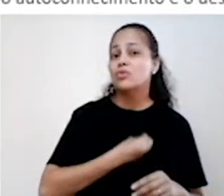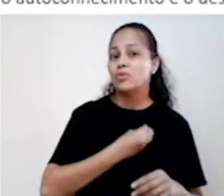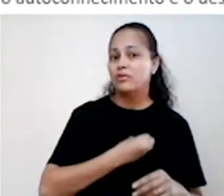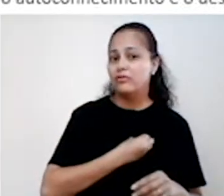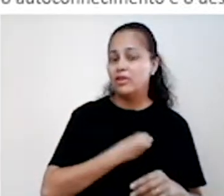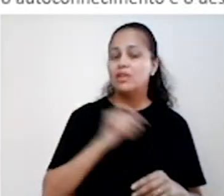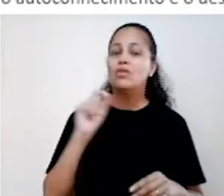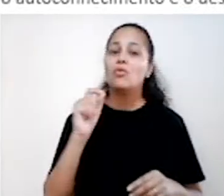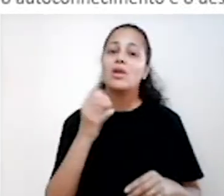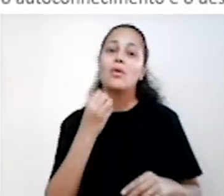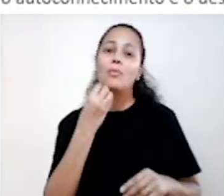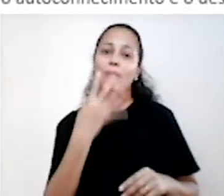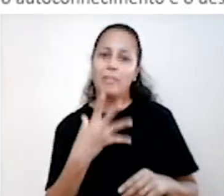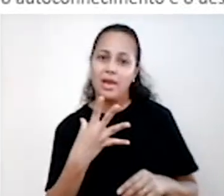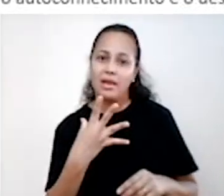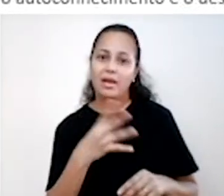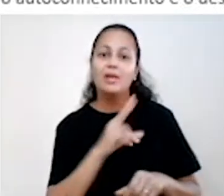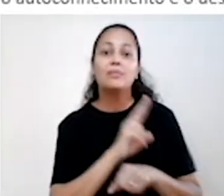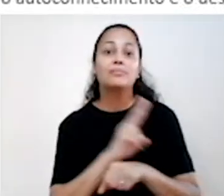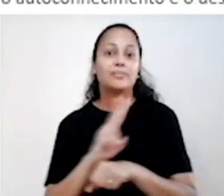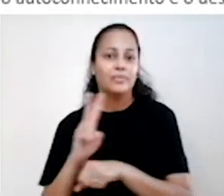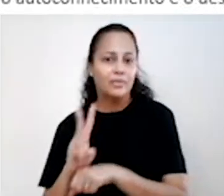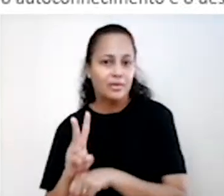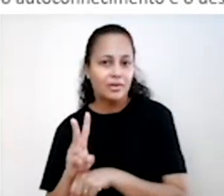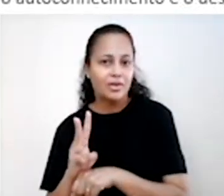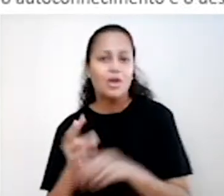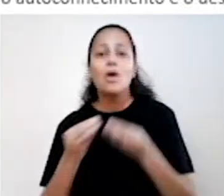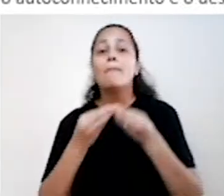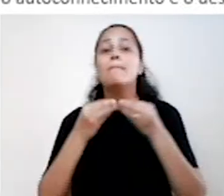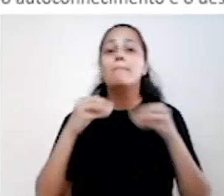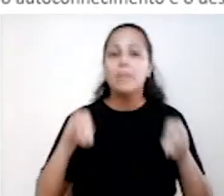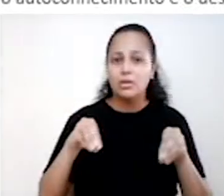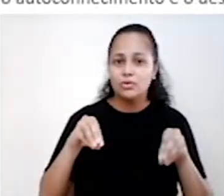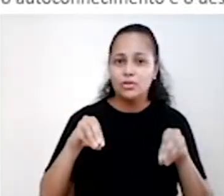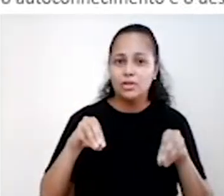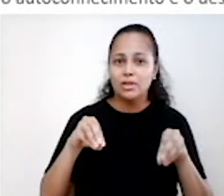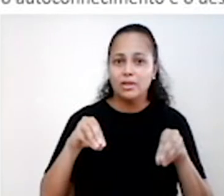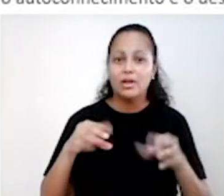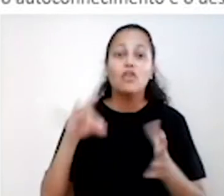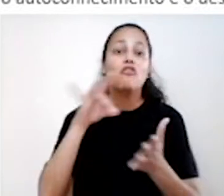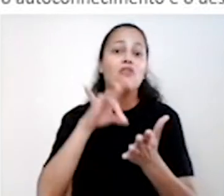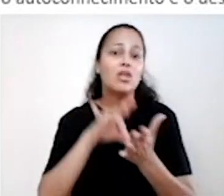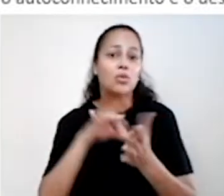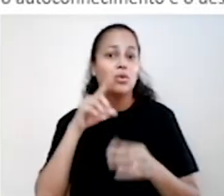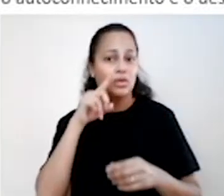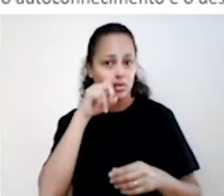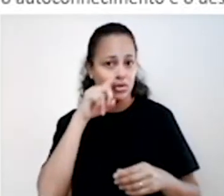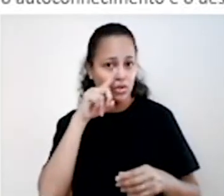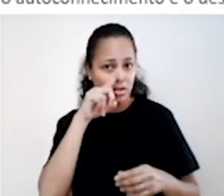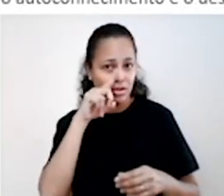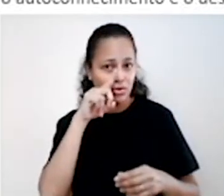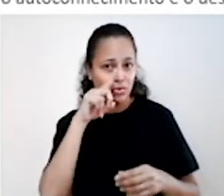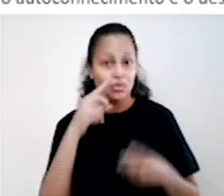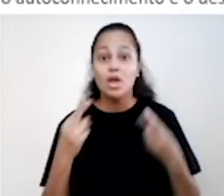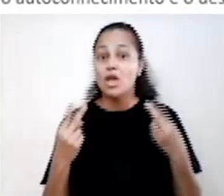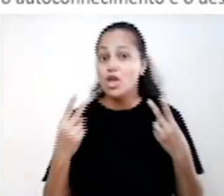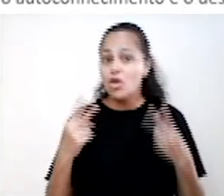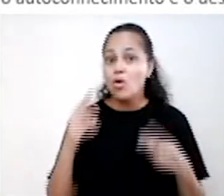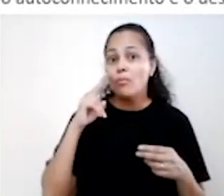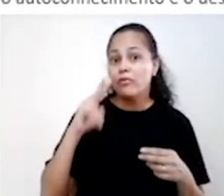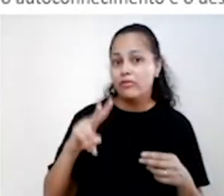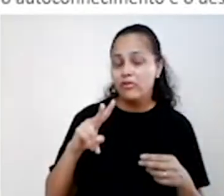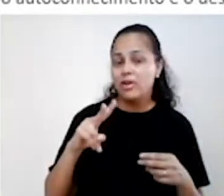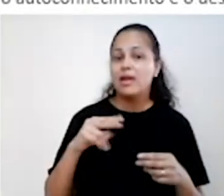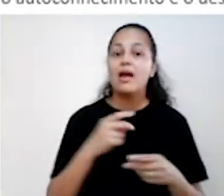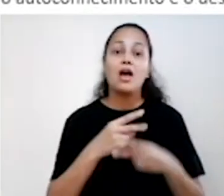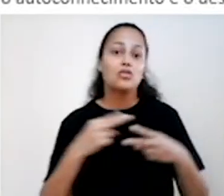o que lhe faz bem, fatores de proteção, e o que lhe prejudica, fatores de risco, e a forma como você vê as coisas, interfere na